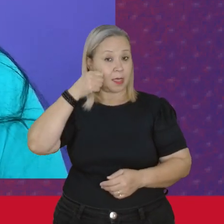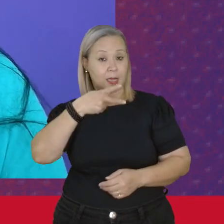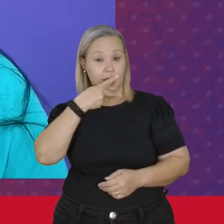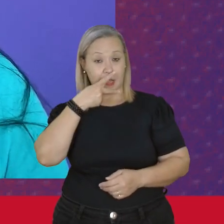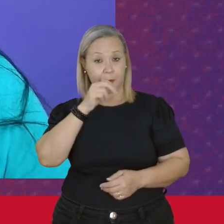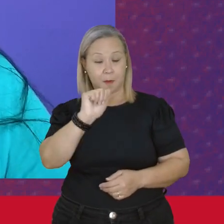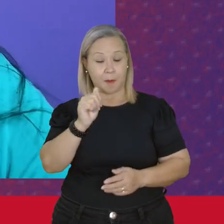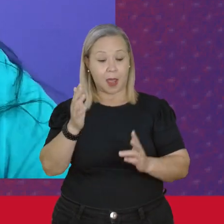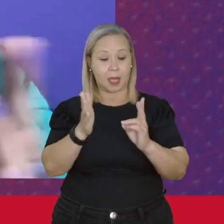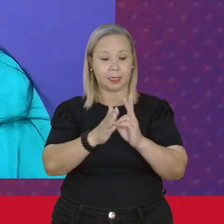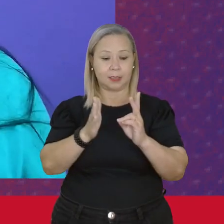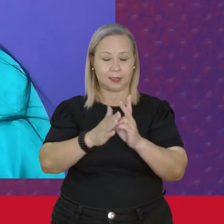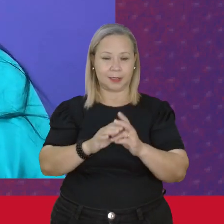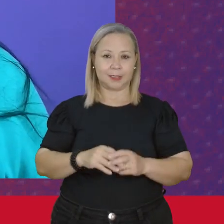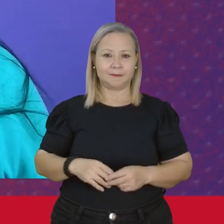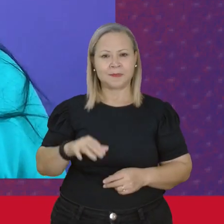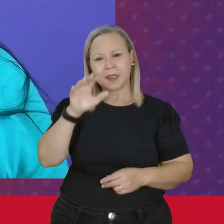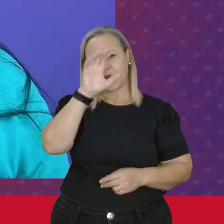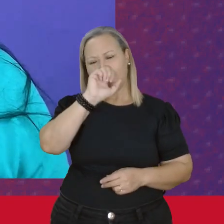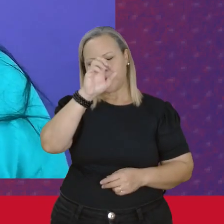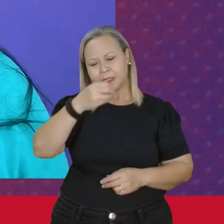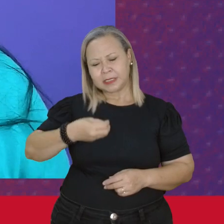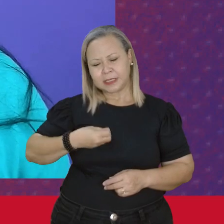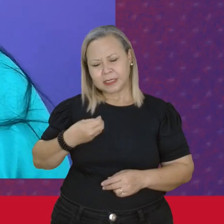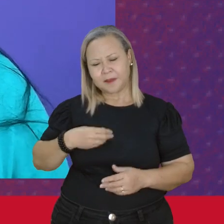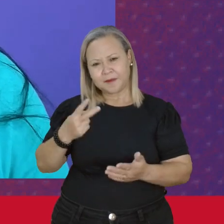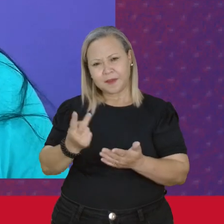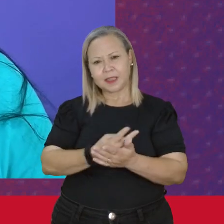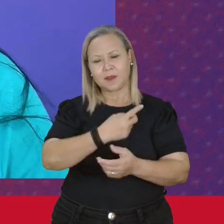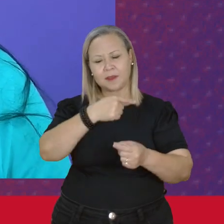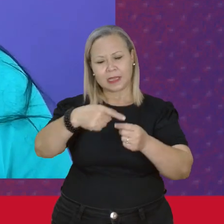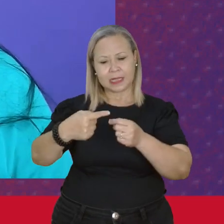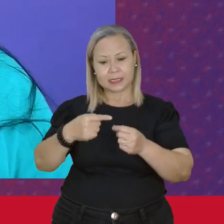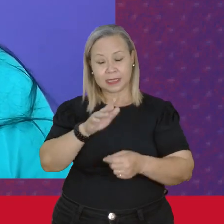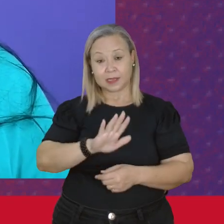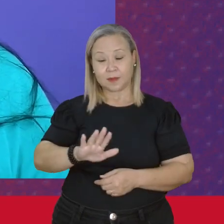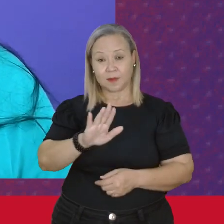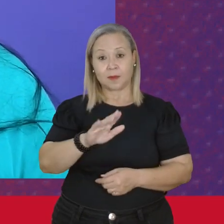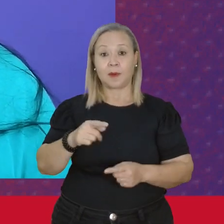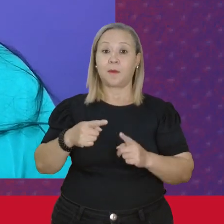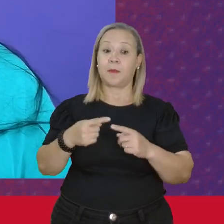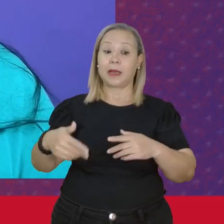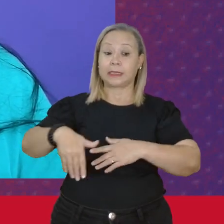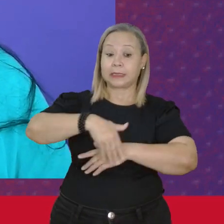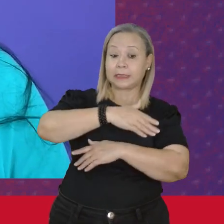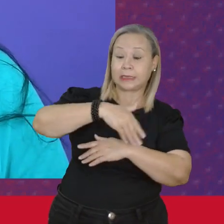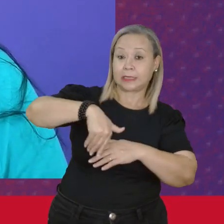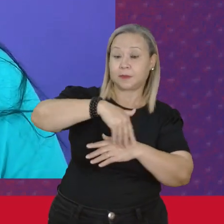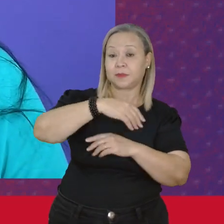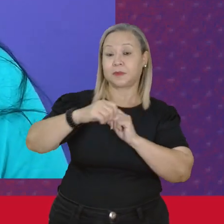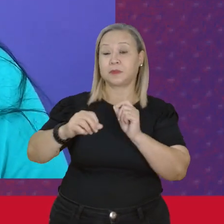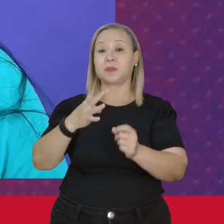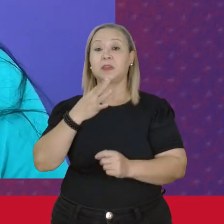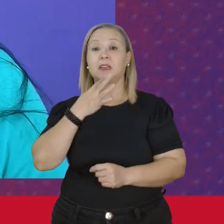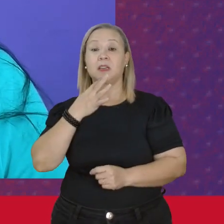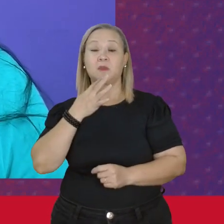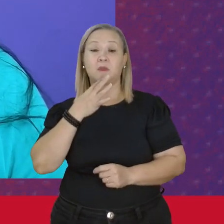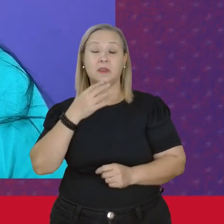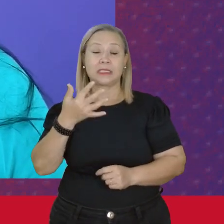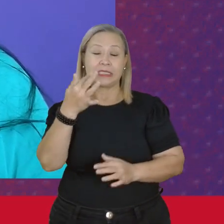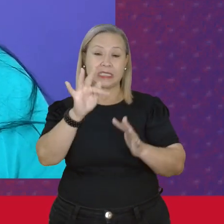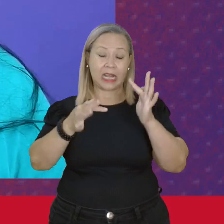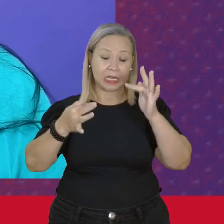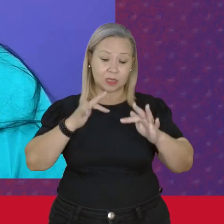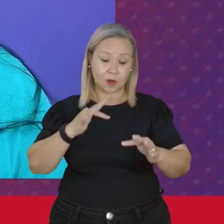Acontece Na cidade toda Mas é Nas periferias De onde venho Que conhecemos A dor e a importância Da